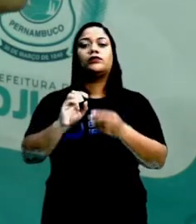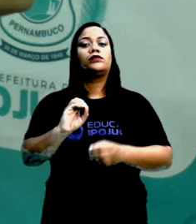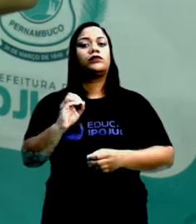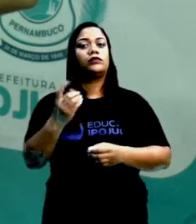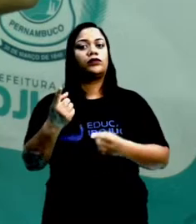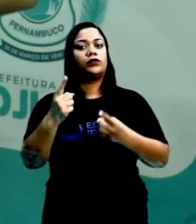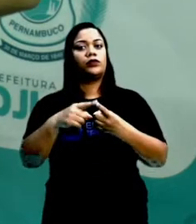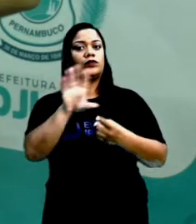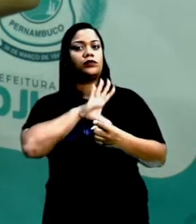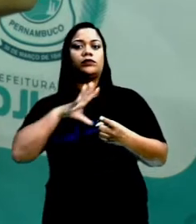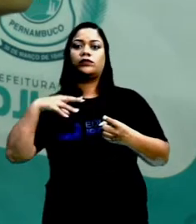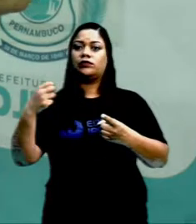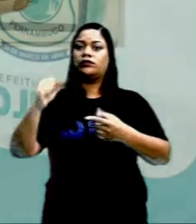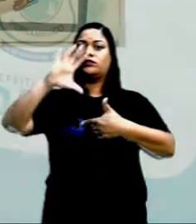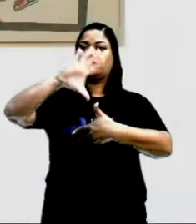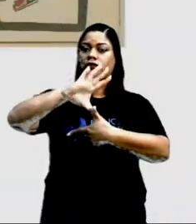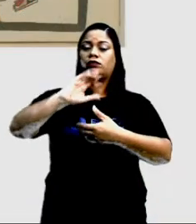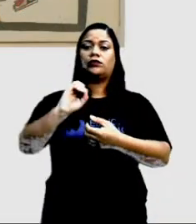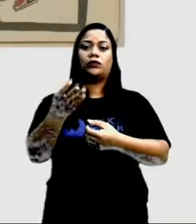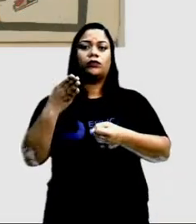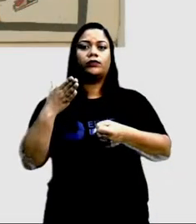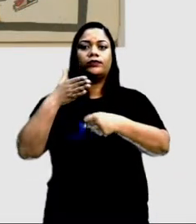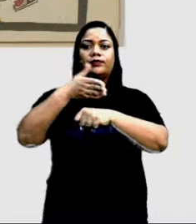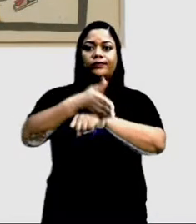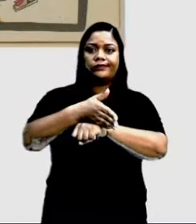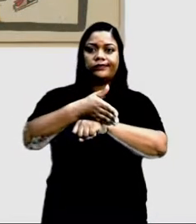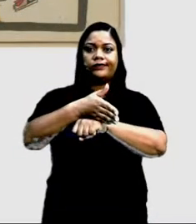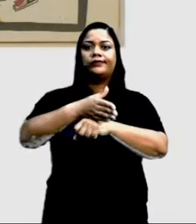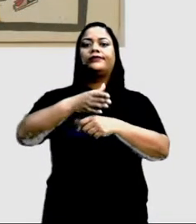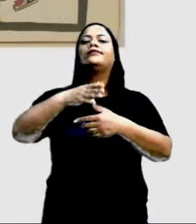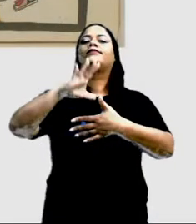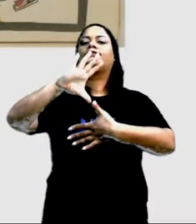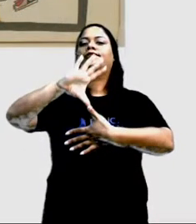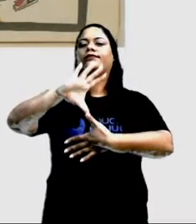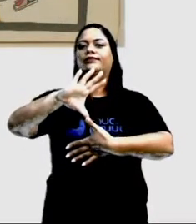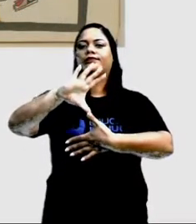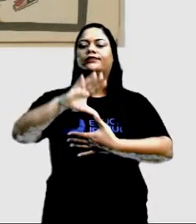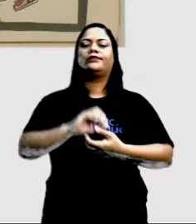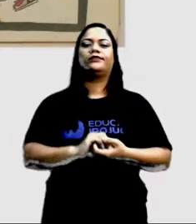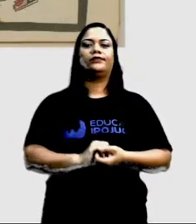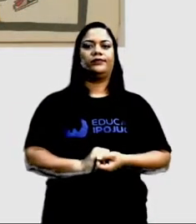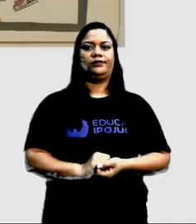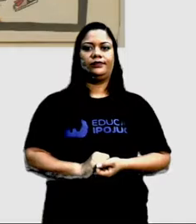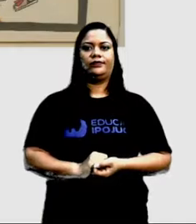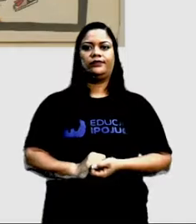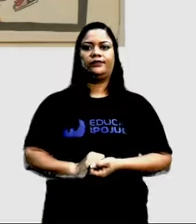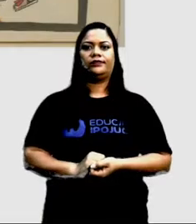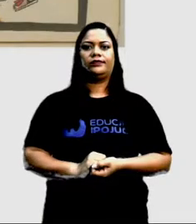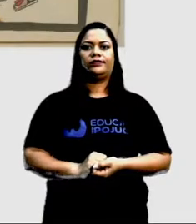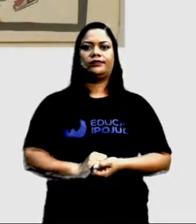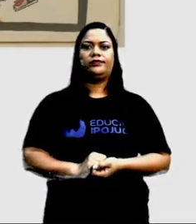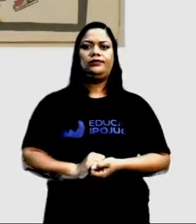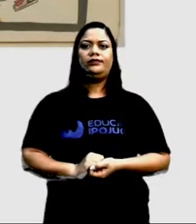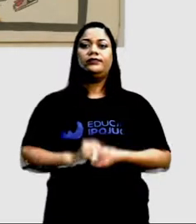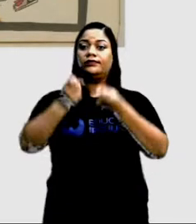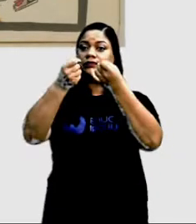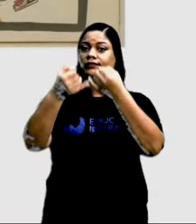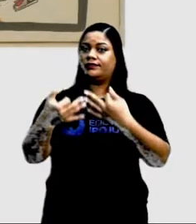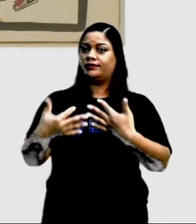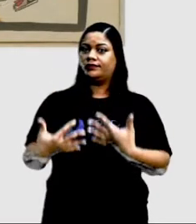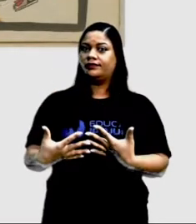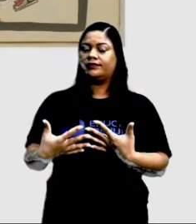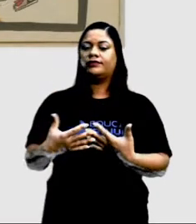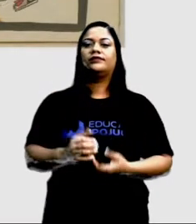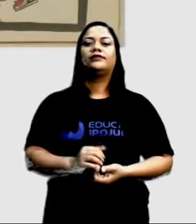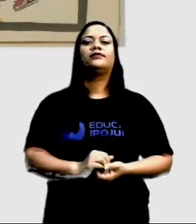conquista da América, ou invasão da América. Então, exatamente como eu expliquei,